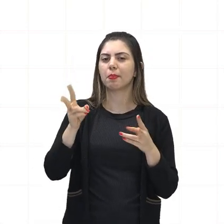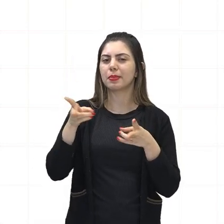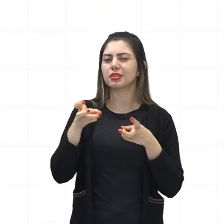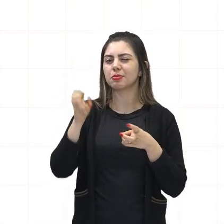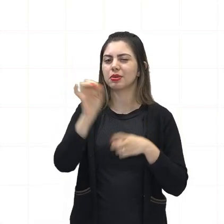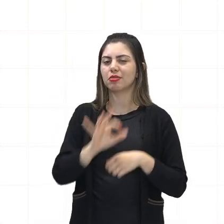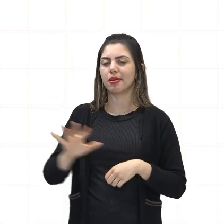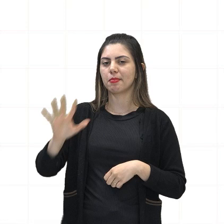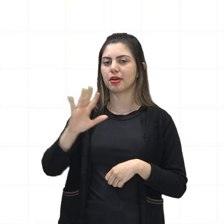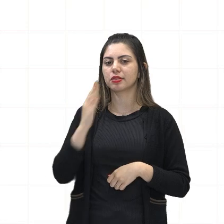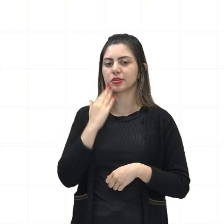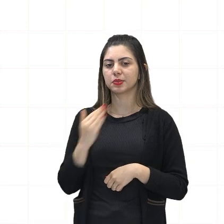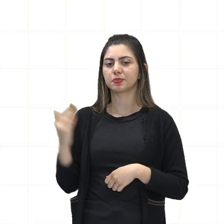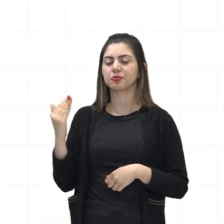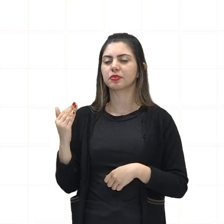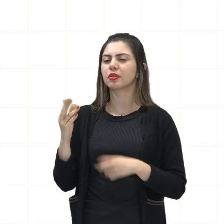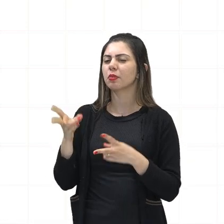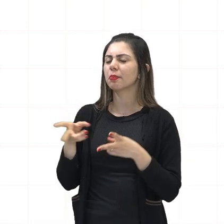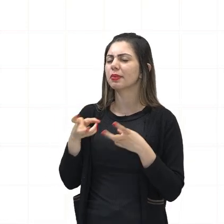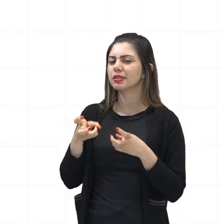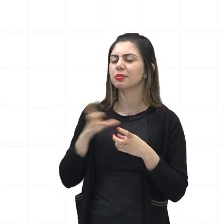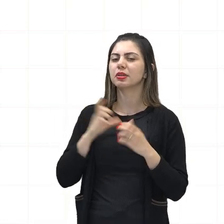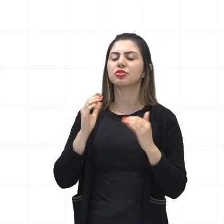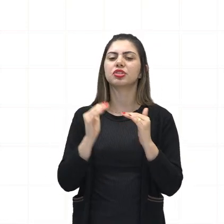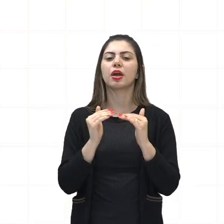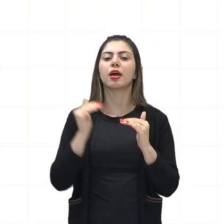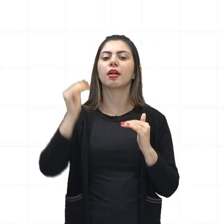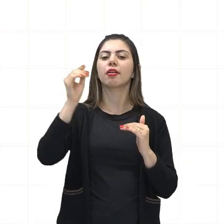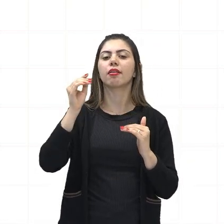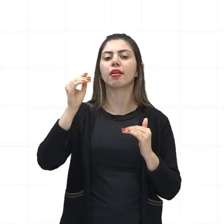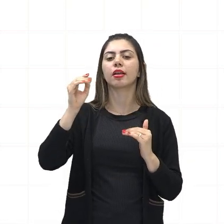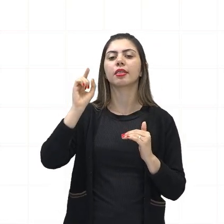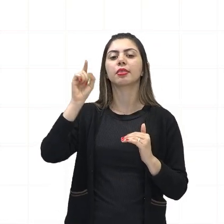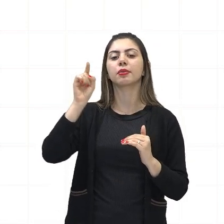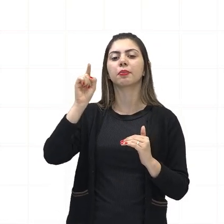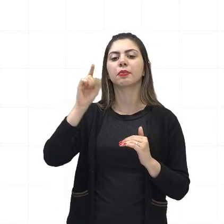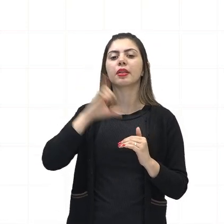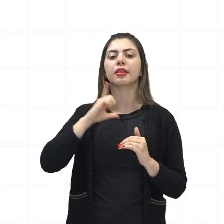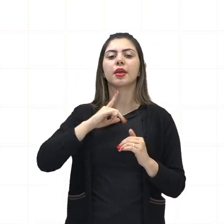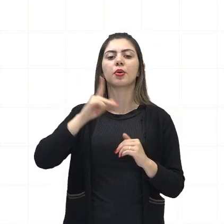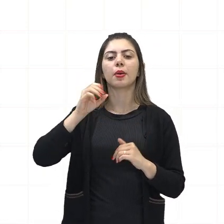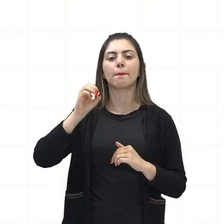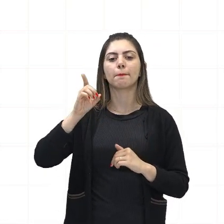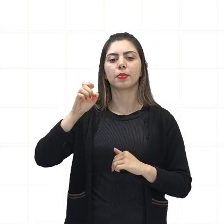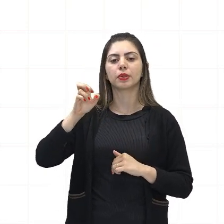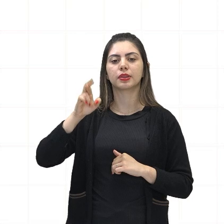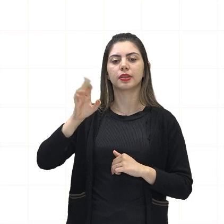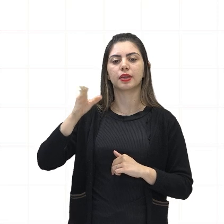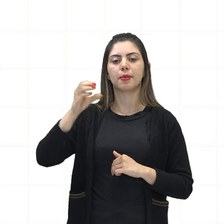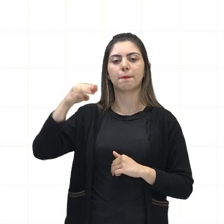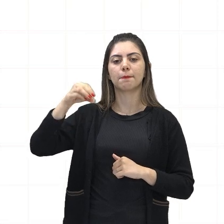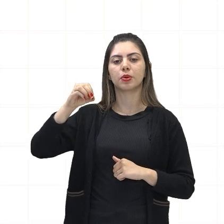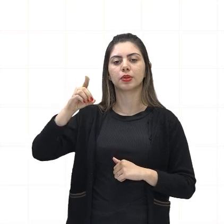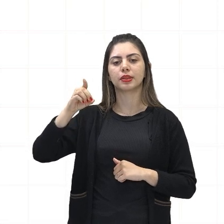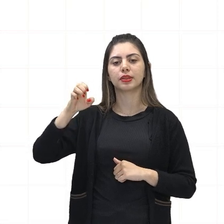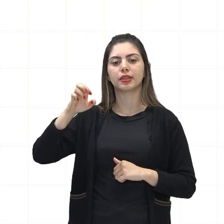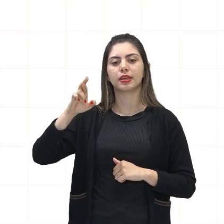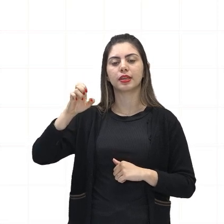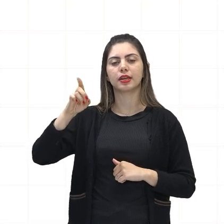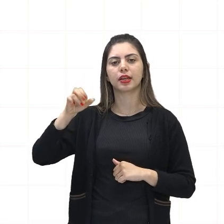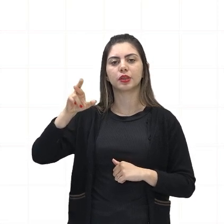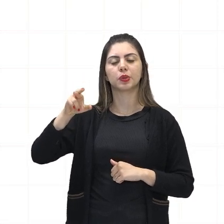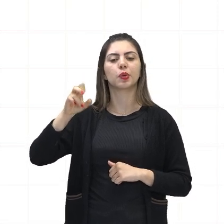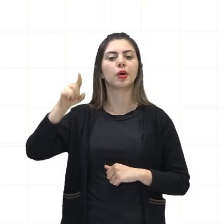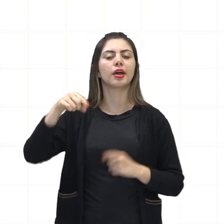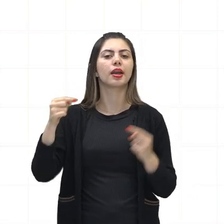no nosso organograma. Você vê que lá no topo, lá em cima, nós temos escrito poder moderador. Então, o poder moderador era